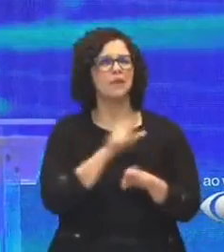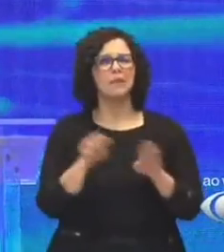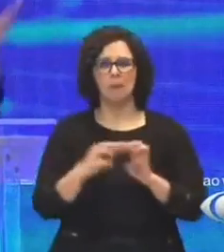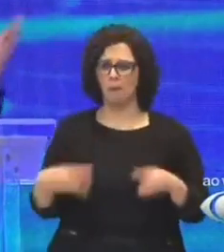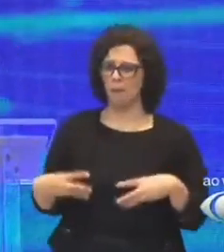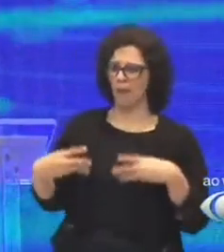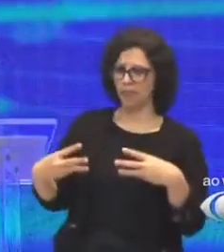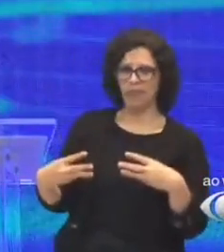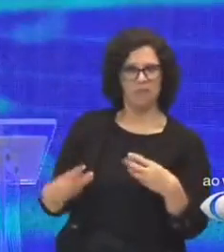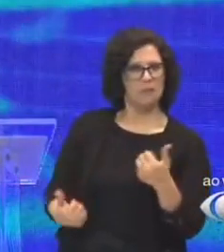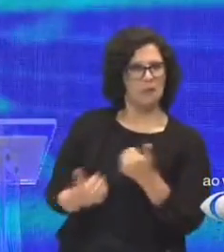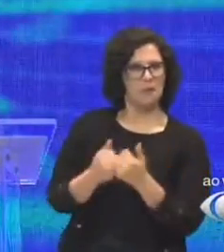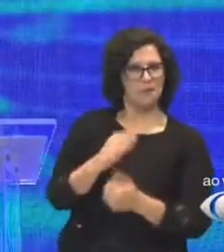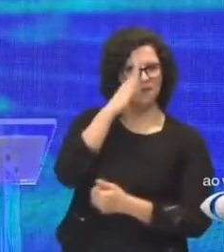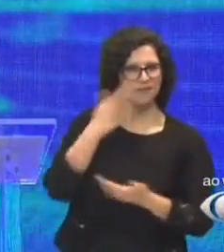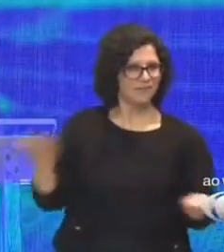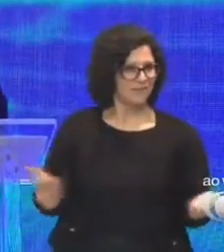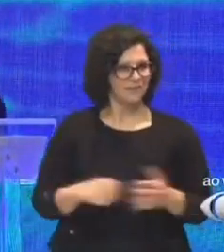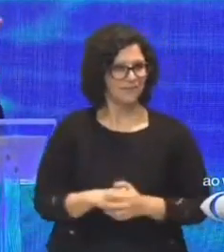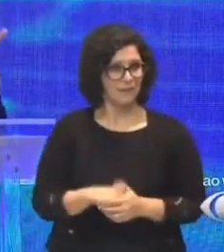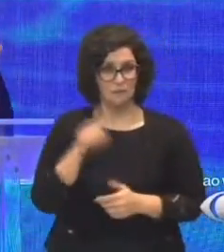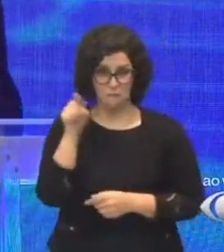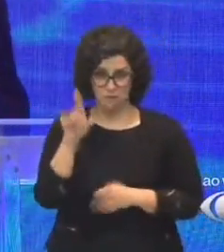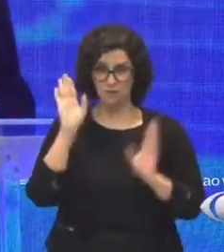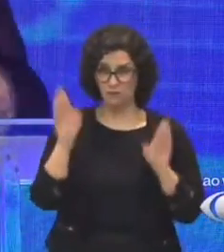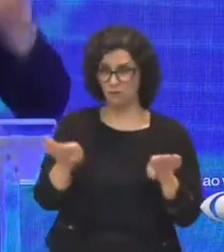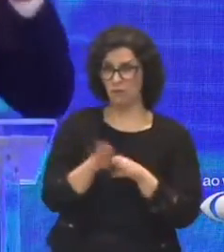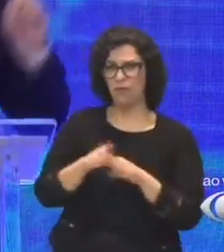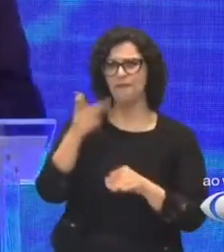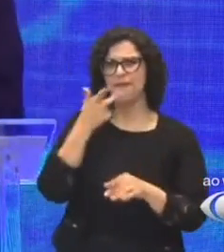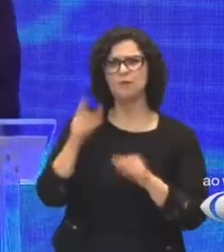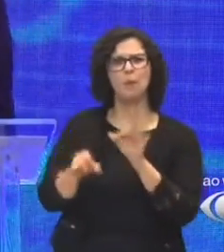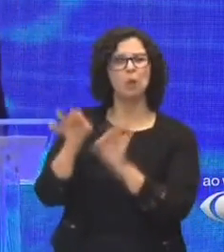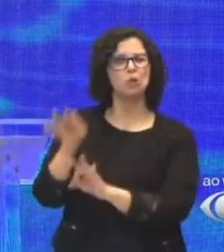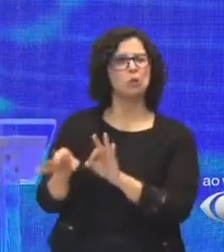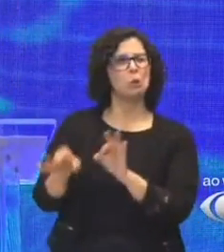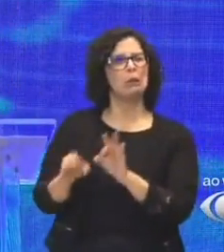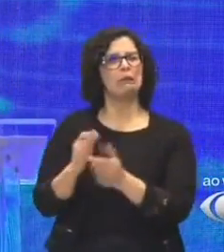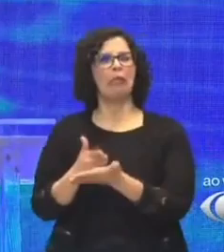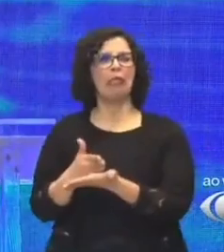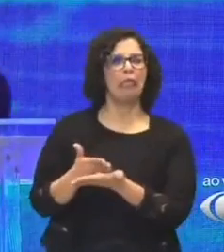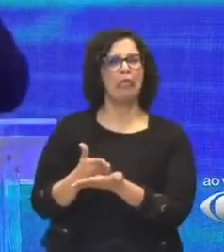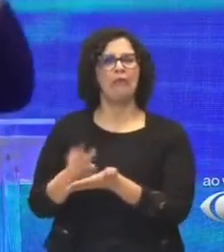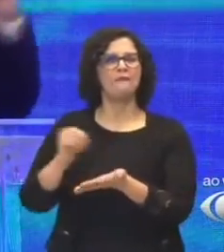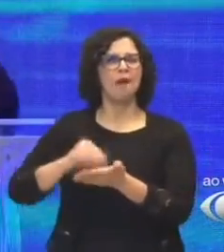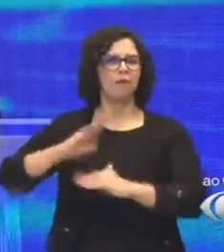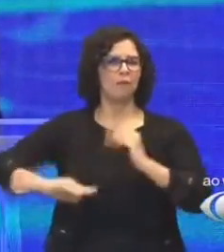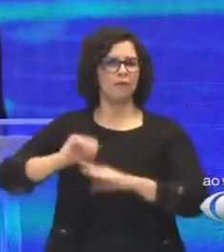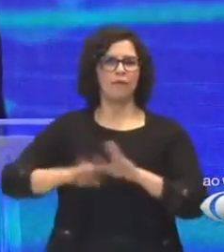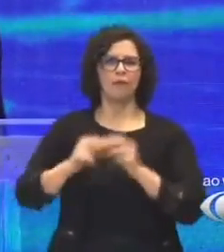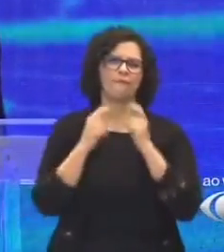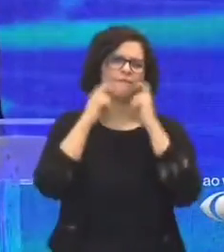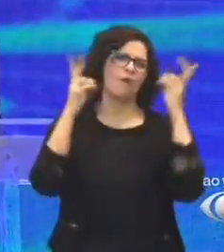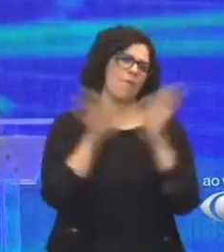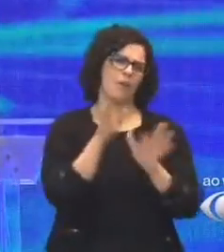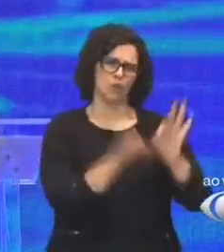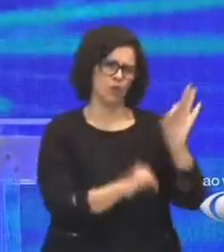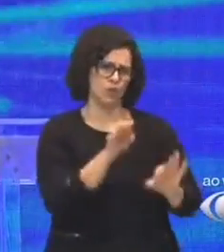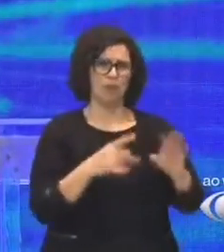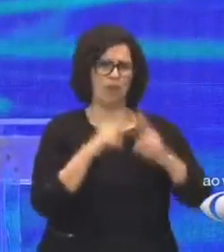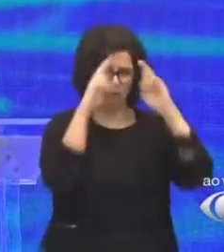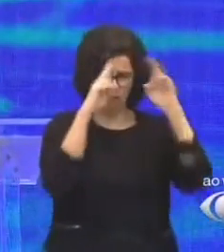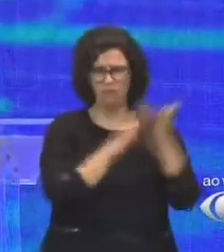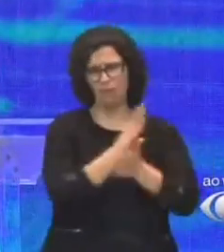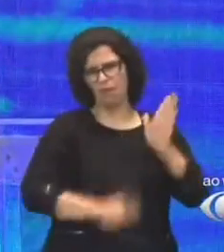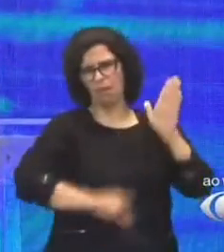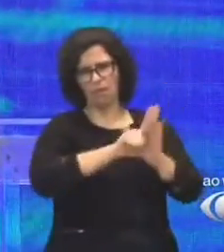ministro do Bolsonaro, para virar ministro do Bolsonaro. O senhor foi considerado um juiz parcial e incompetente, envergonhou o judiciário, porque não